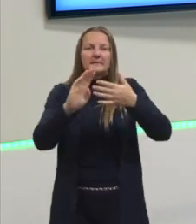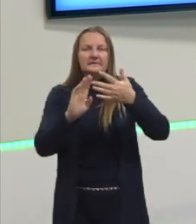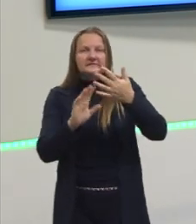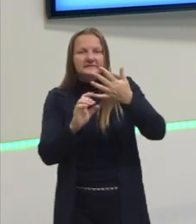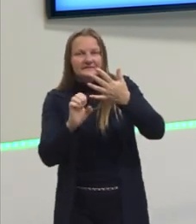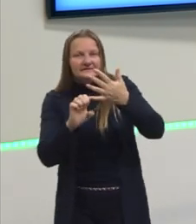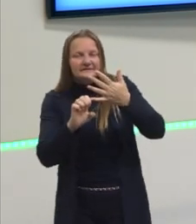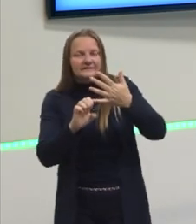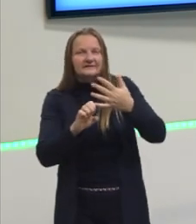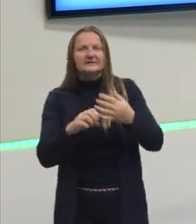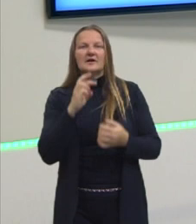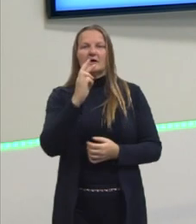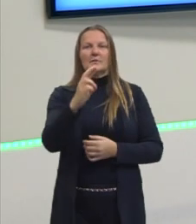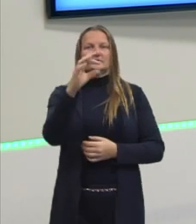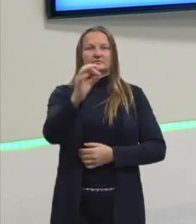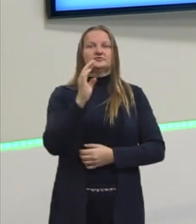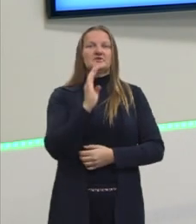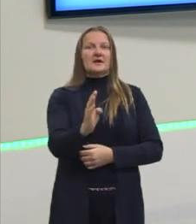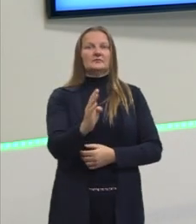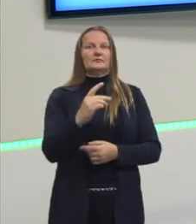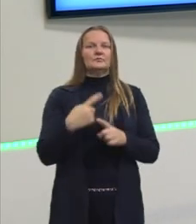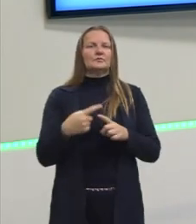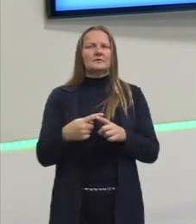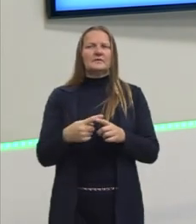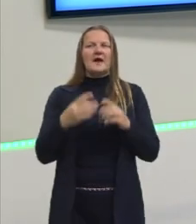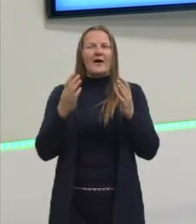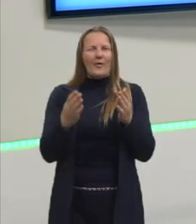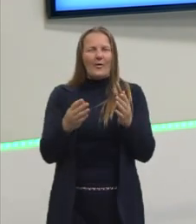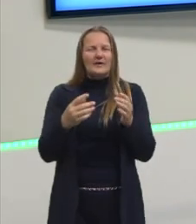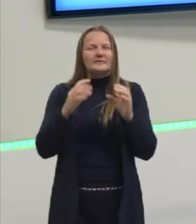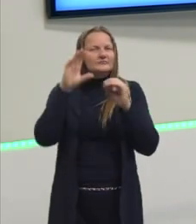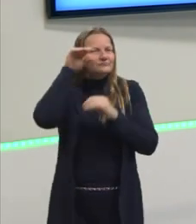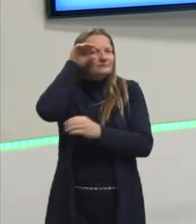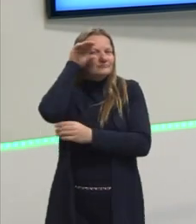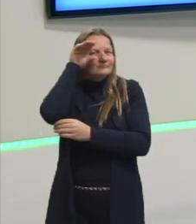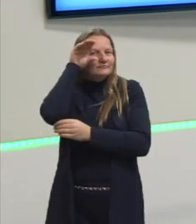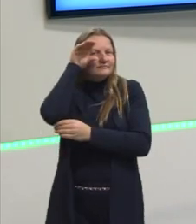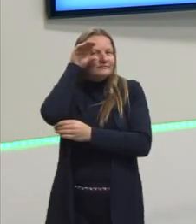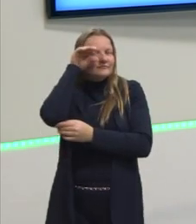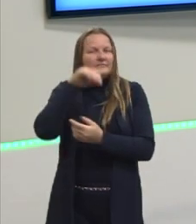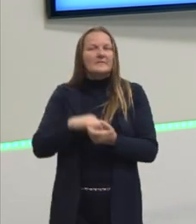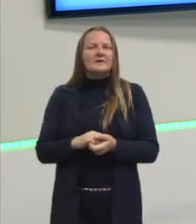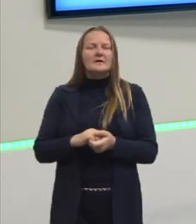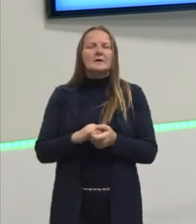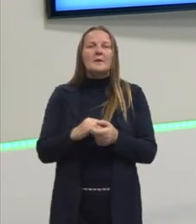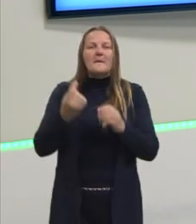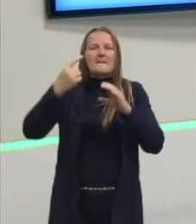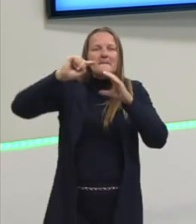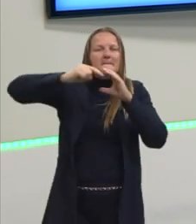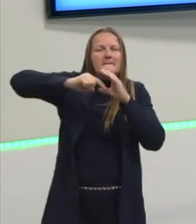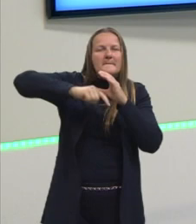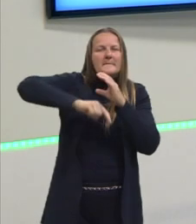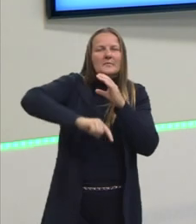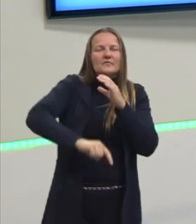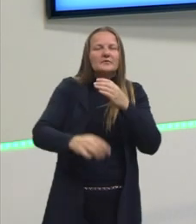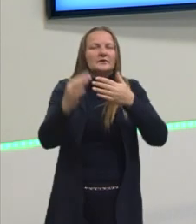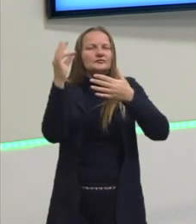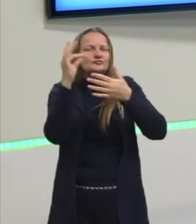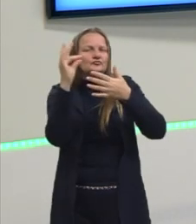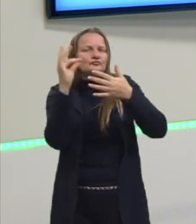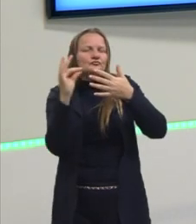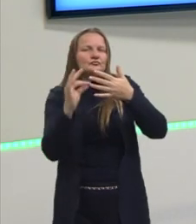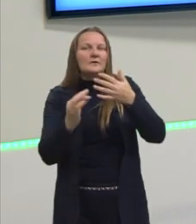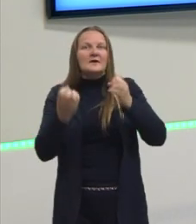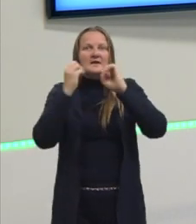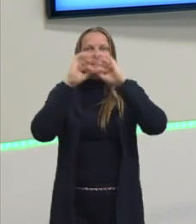ali e dei a resposta. Por quê? Agora a gente vai observar a questão de forma bem detalhada, para